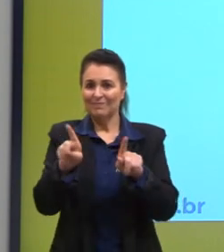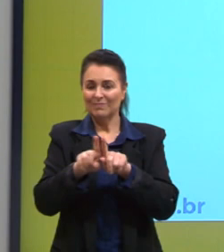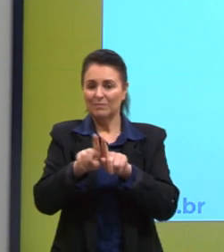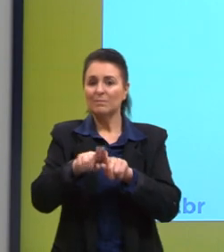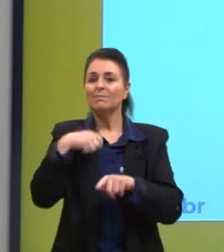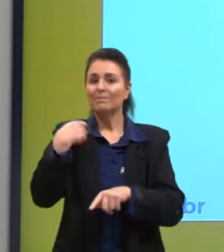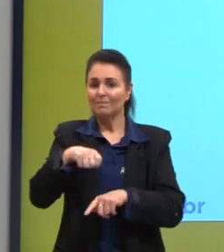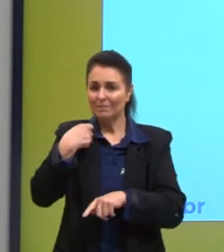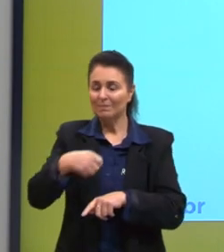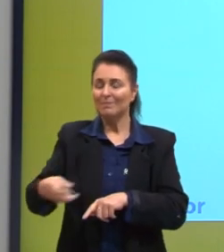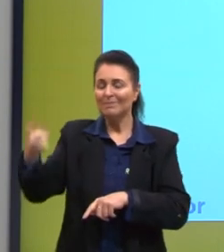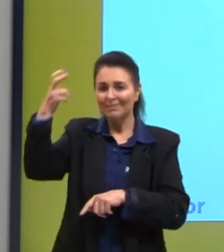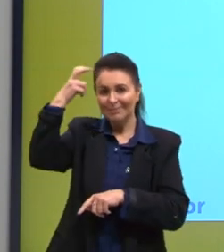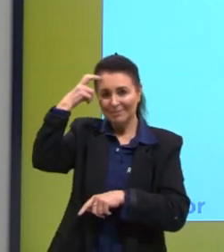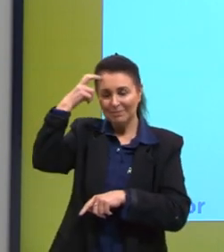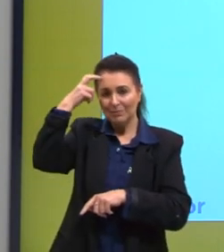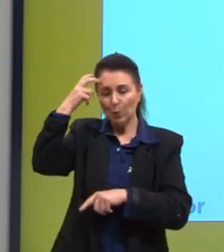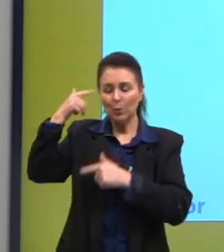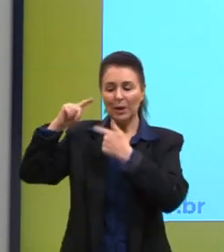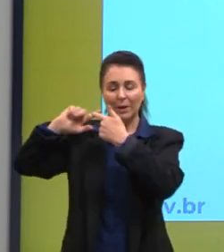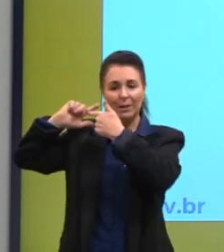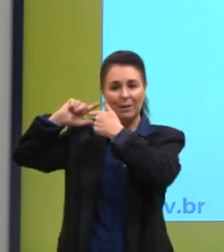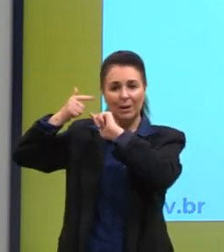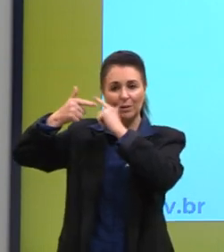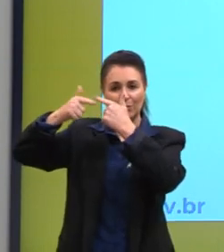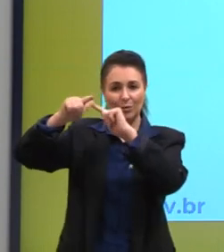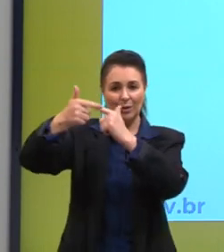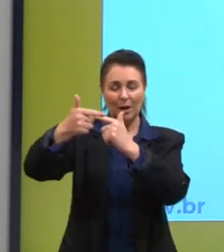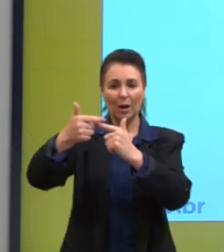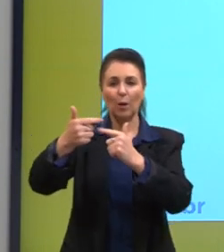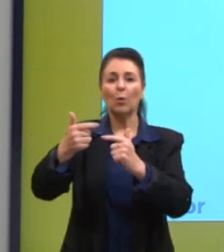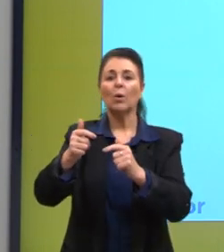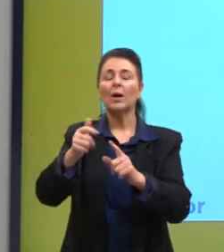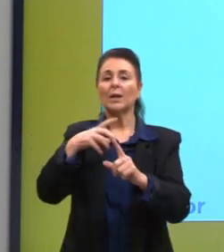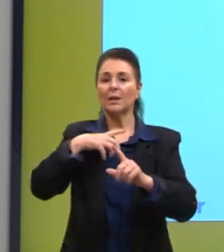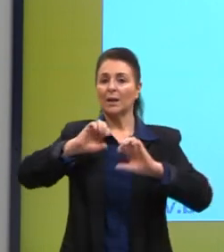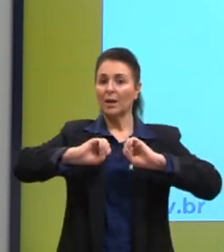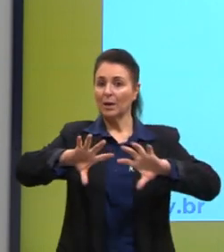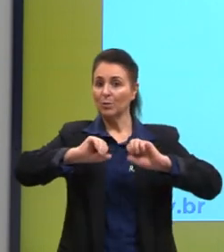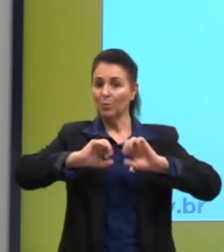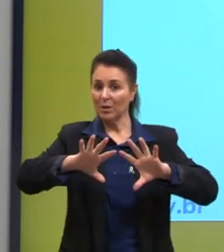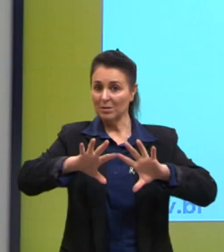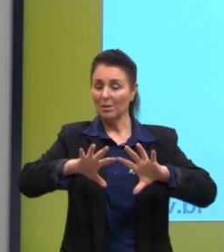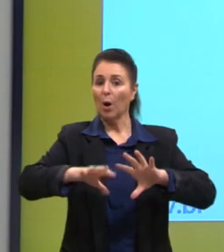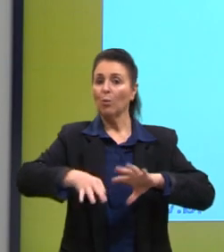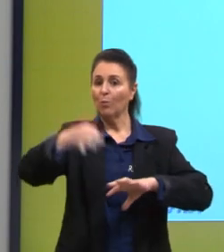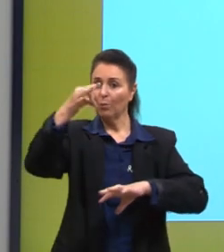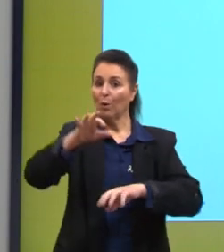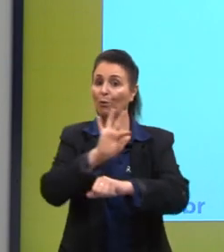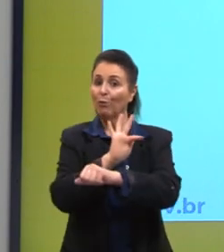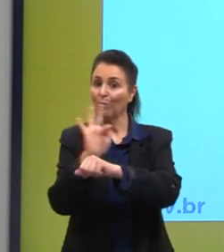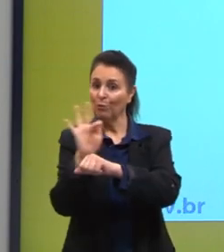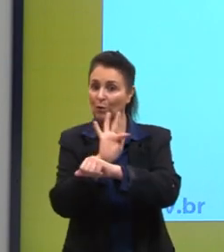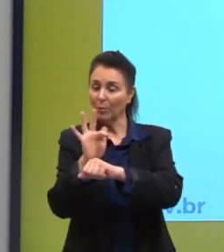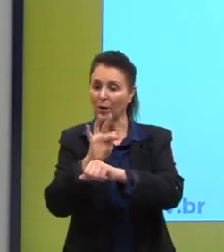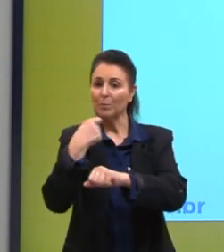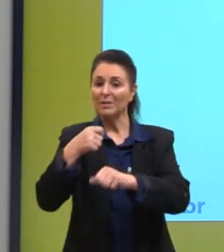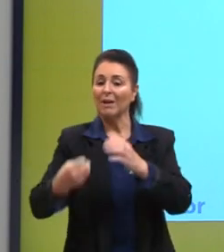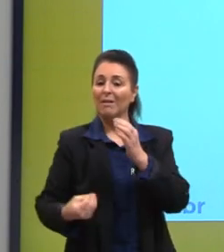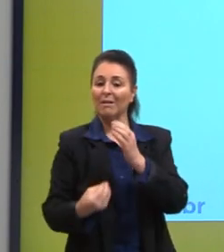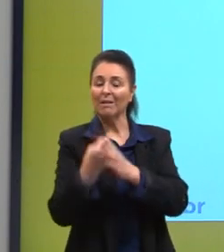necessidade de uma cultura tradicional de posse da educação letrada, também é necessário criar